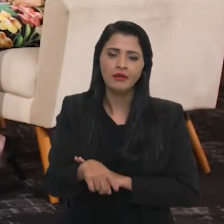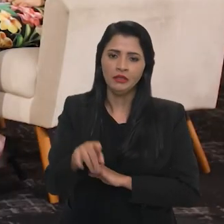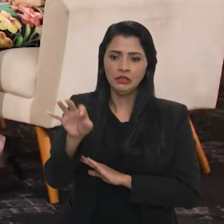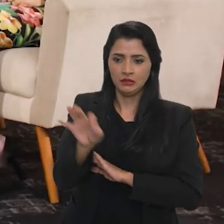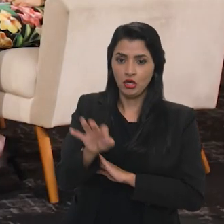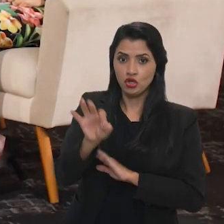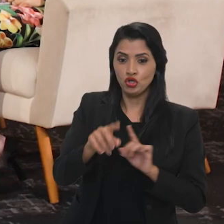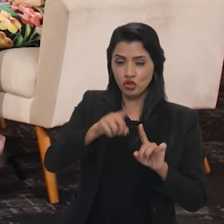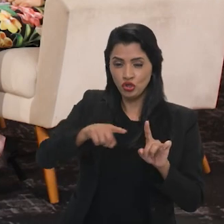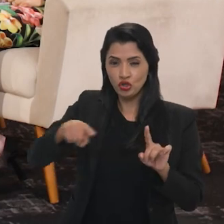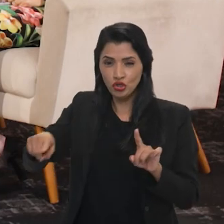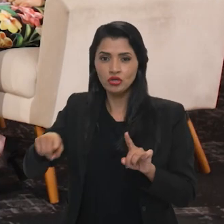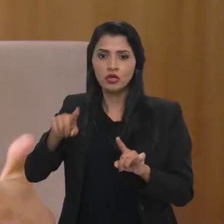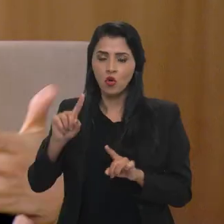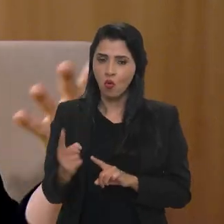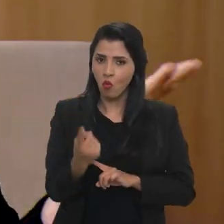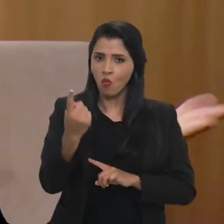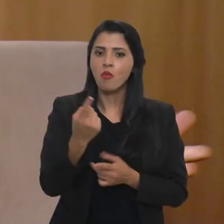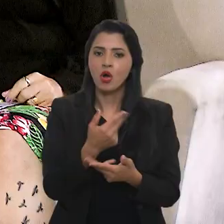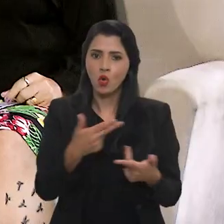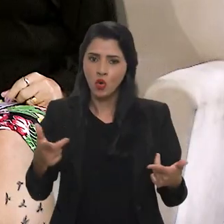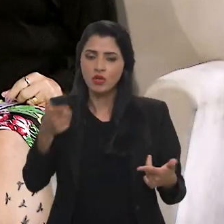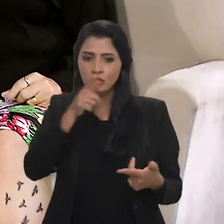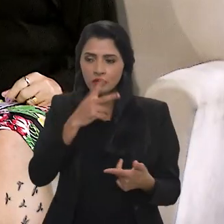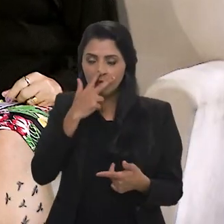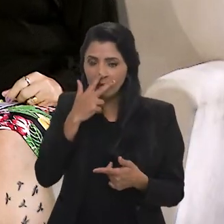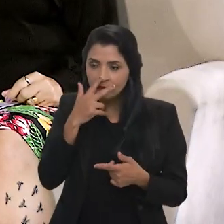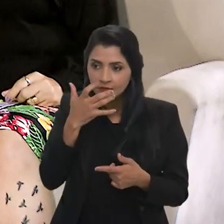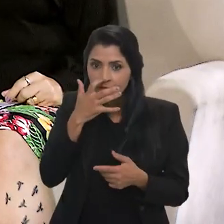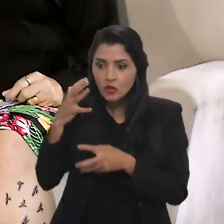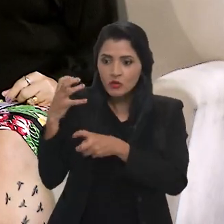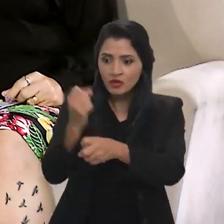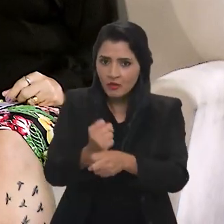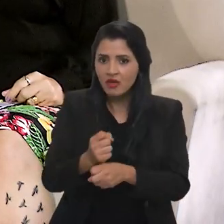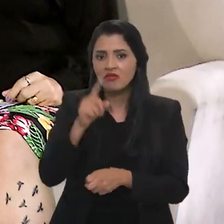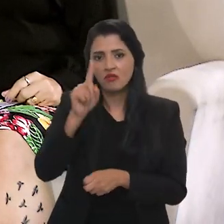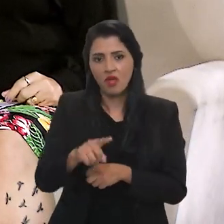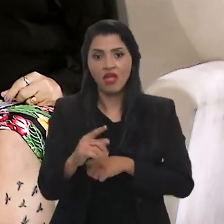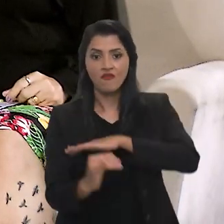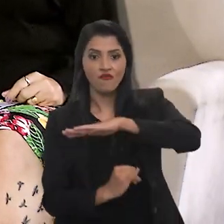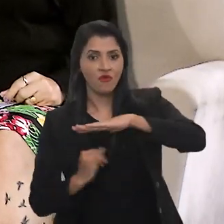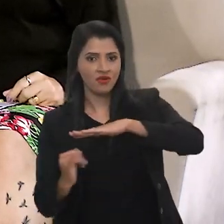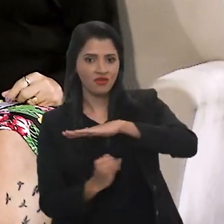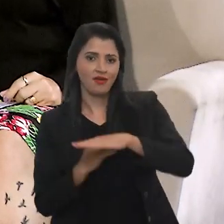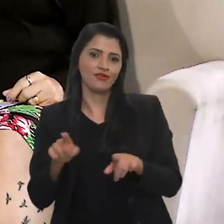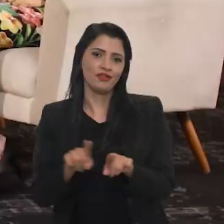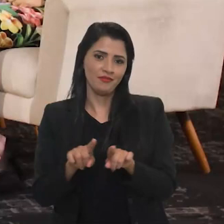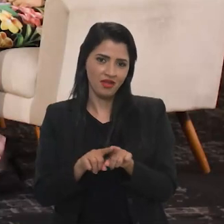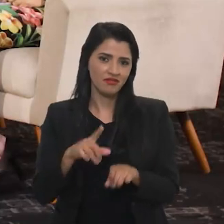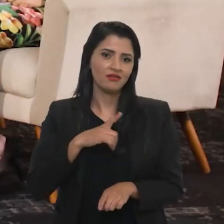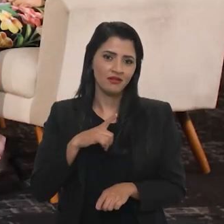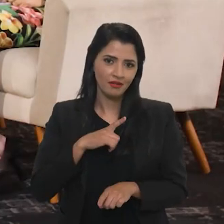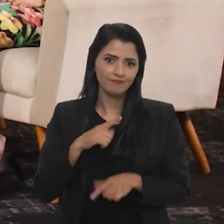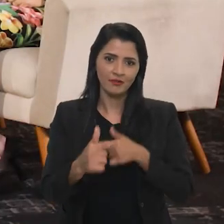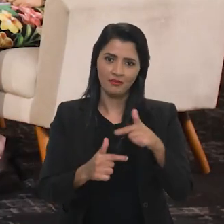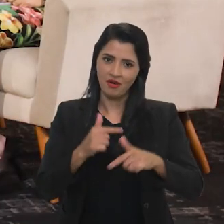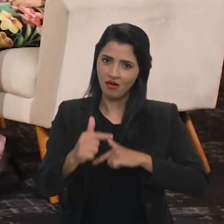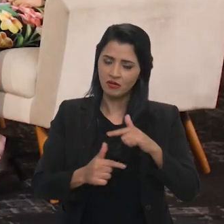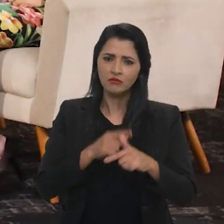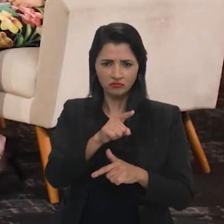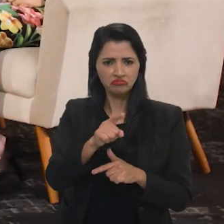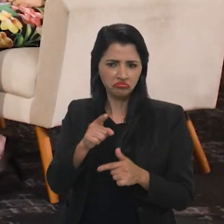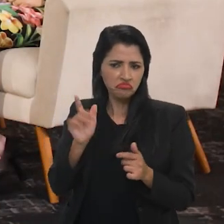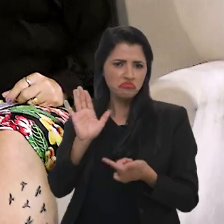estatísticas, mas uma das questões que nós estamos trabalhando... até a subnotificação disso. Até a informabilidade disso, exatamente. E vocês preveem